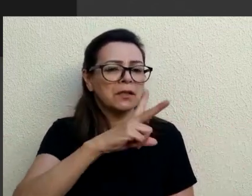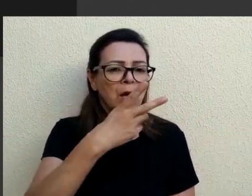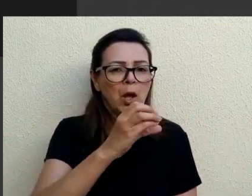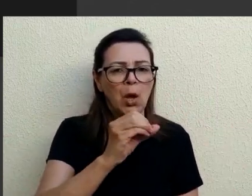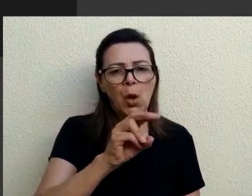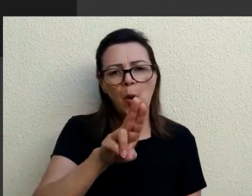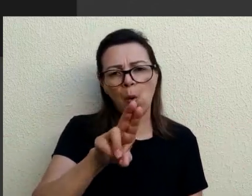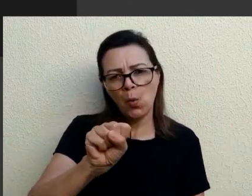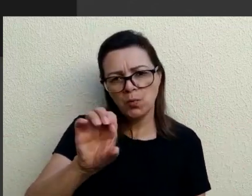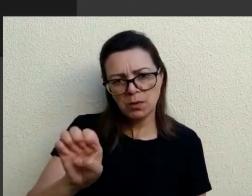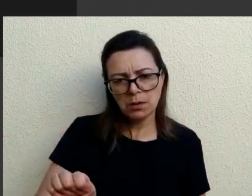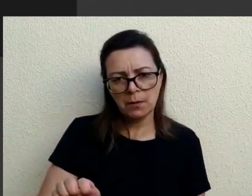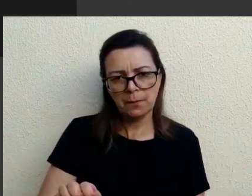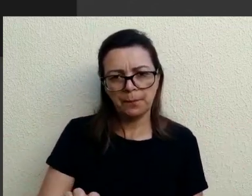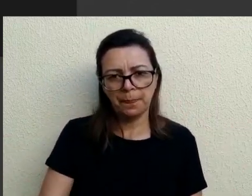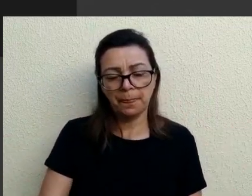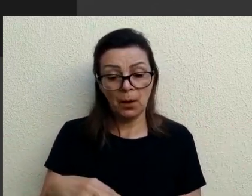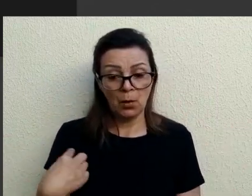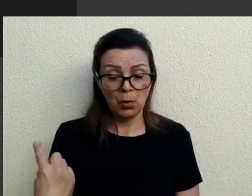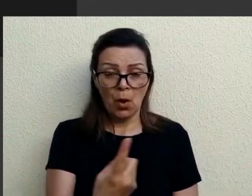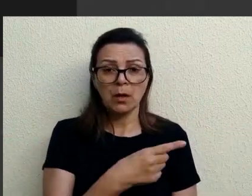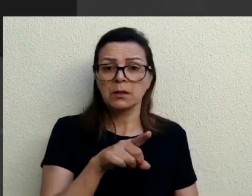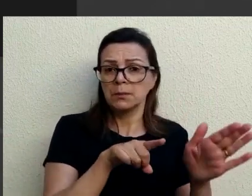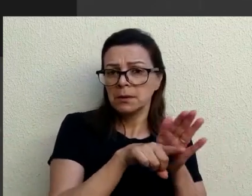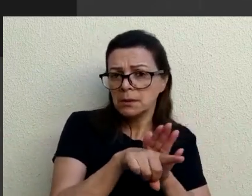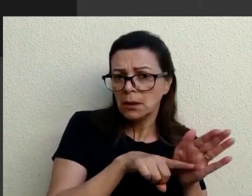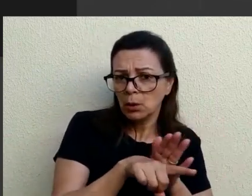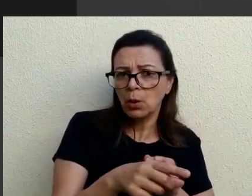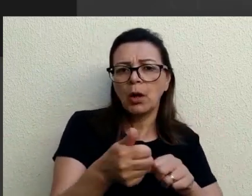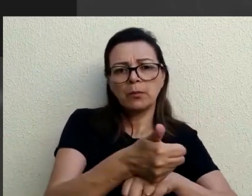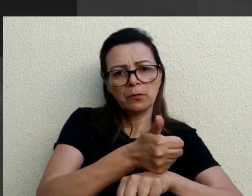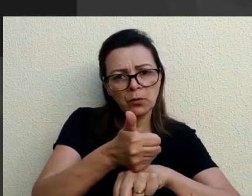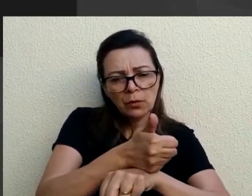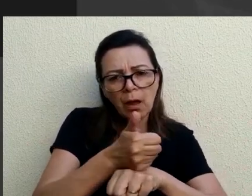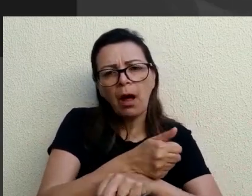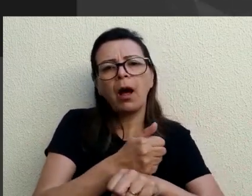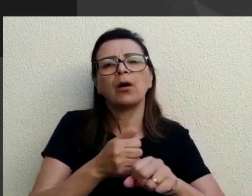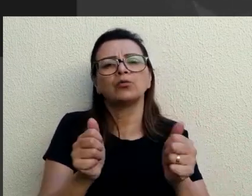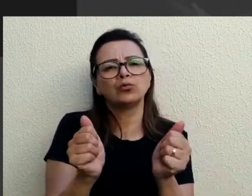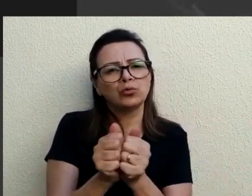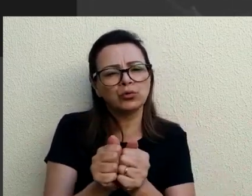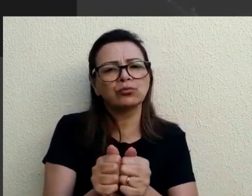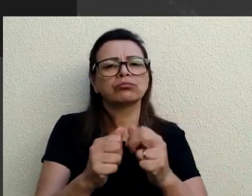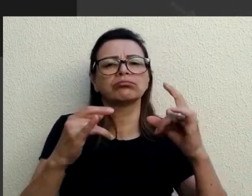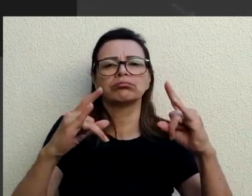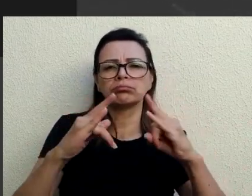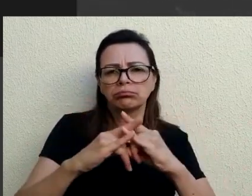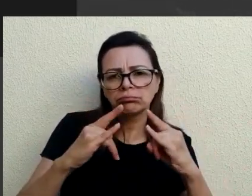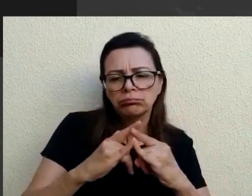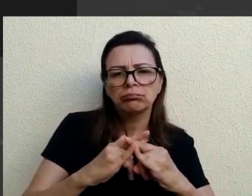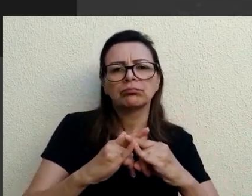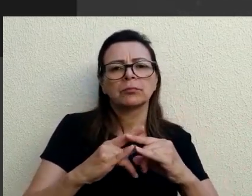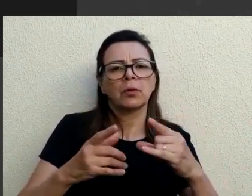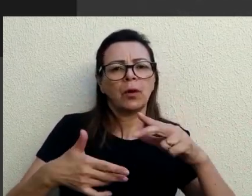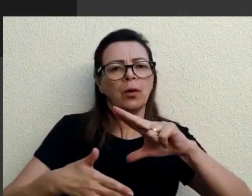Então a questão é meramente burocrática, o que cabe a nós, pesquisadores, instituição, a gente está fazendo e está